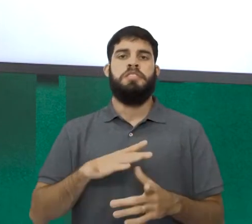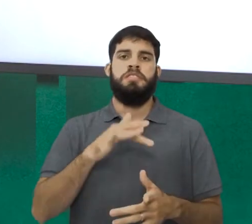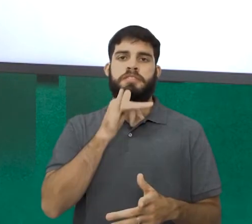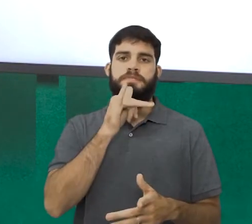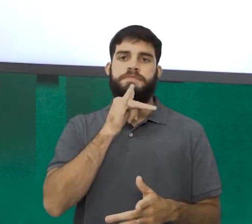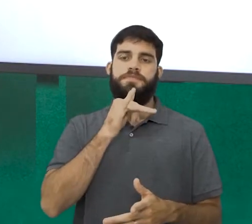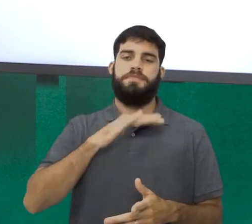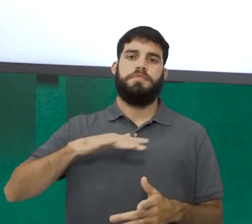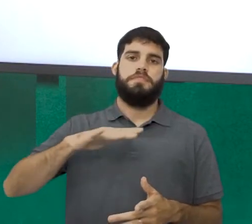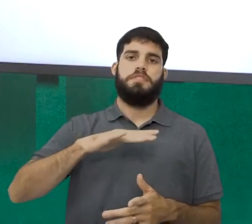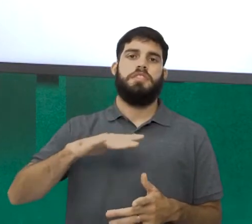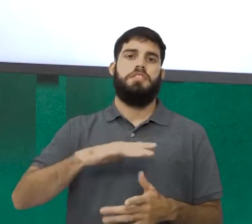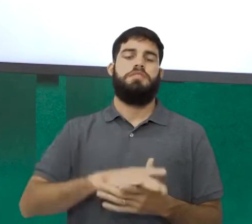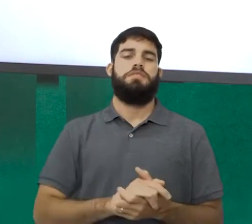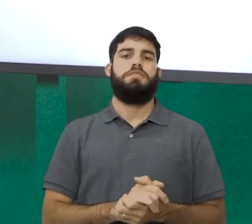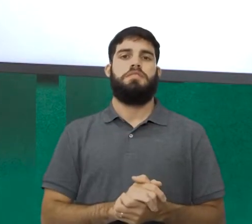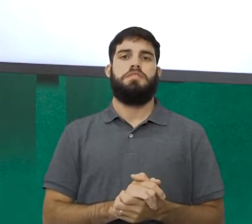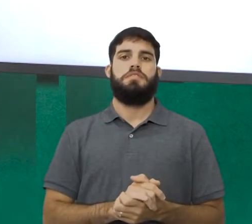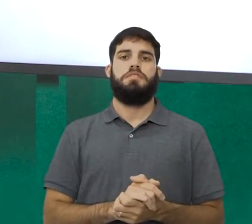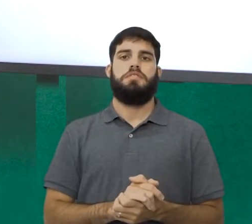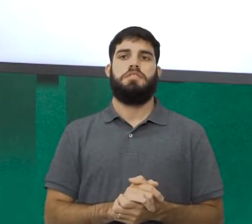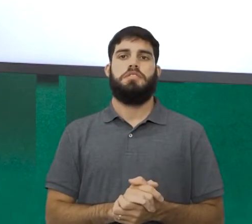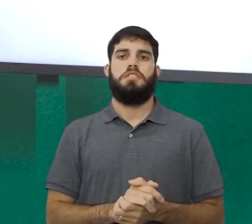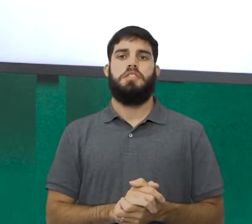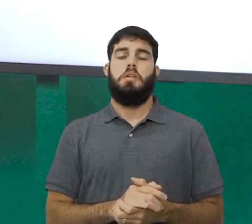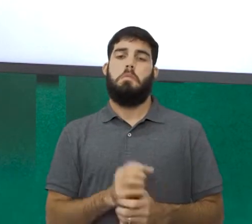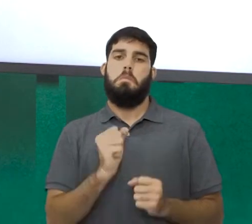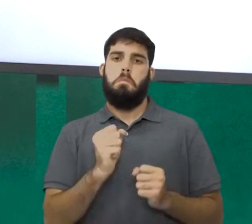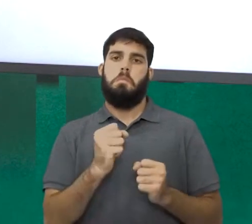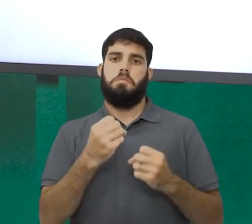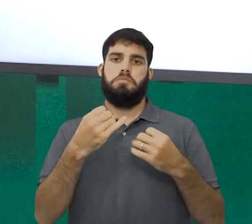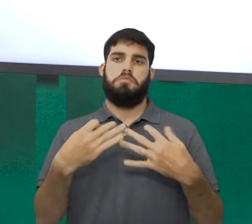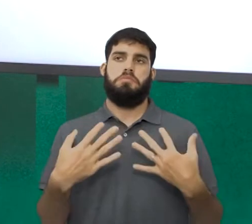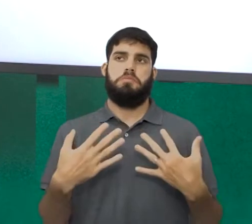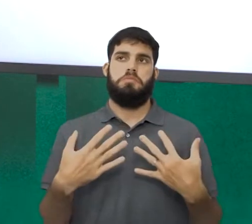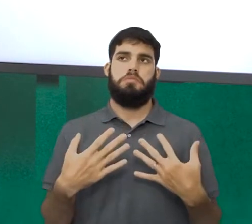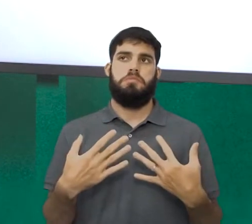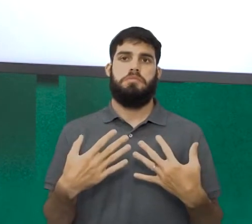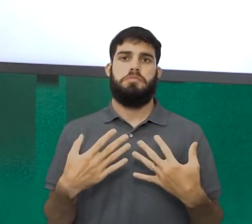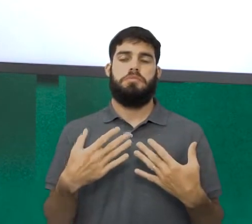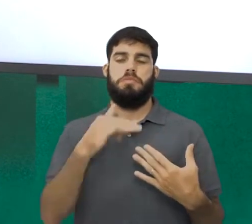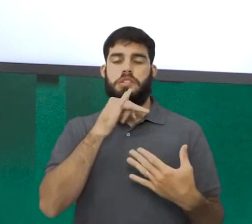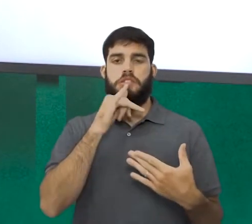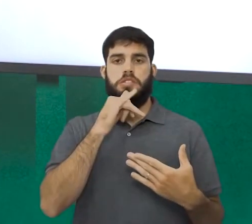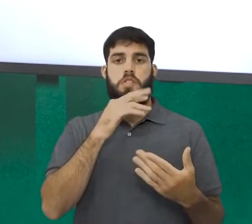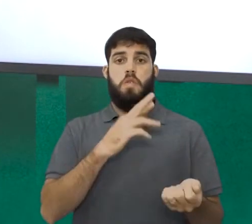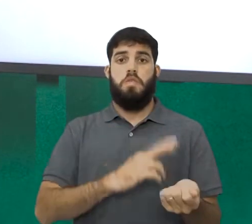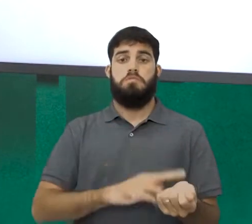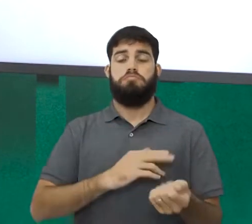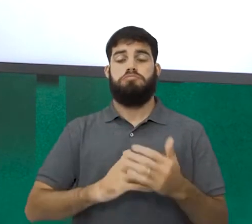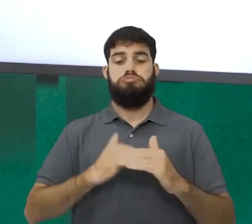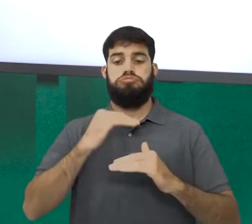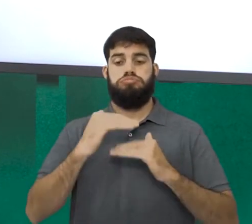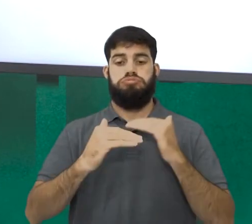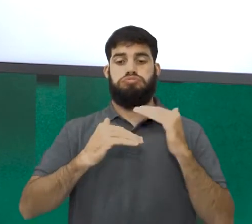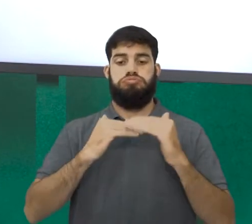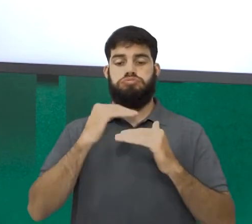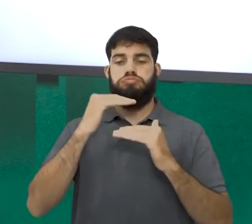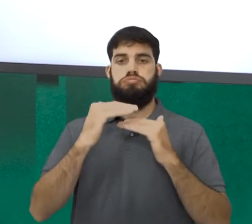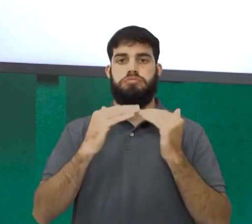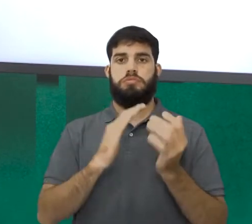É tendência. Há um outro detalhe que aqui pode ser incorporado. Pense bem, o ritmo de crescimento populacional nesses países